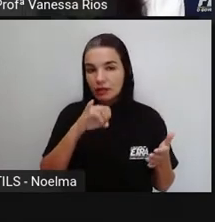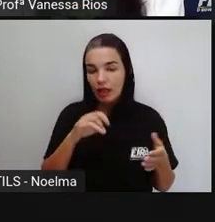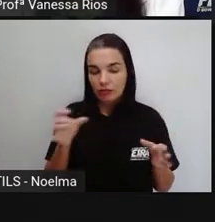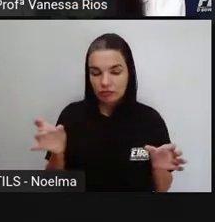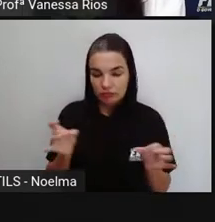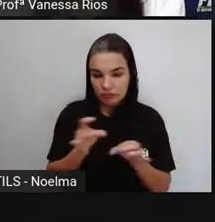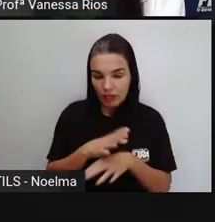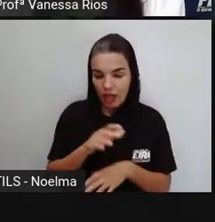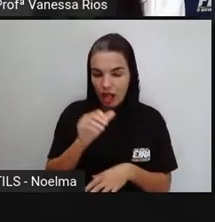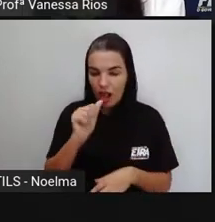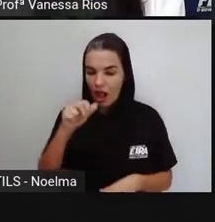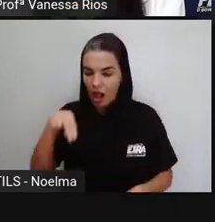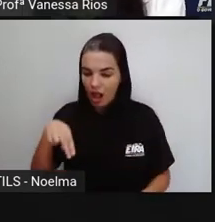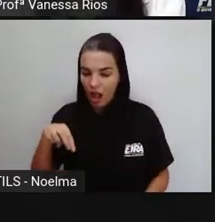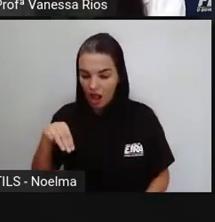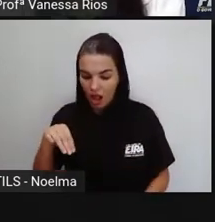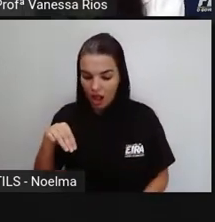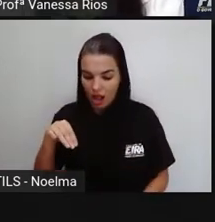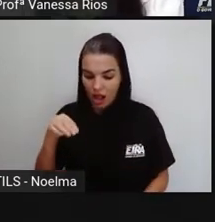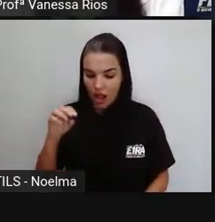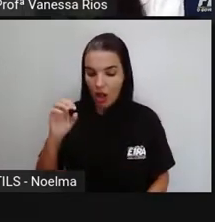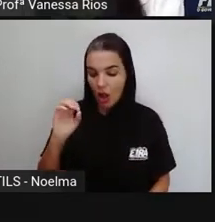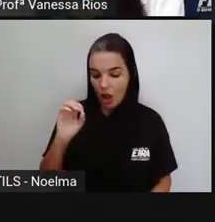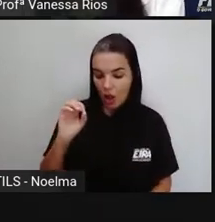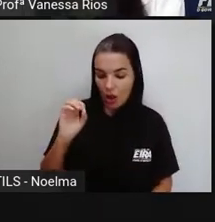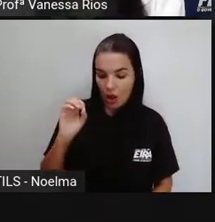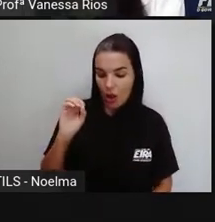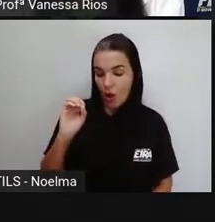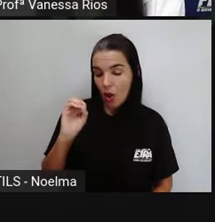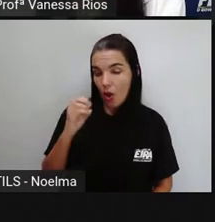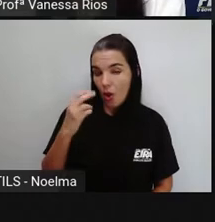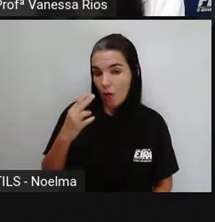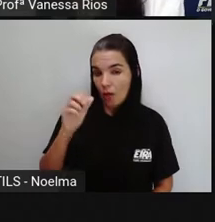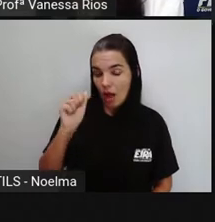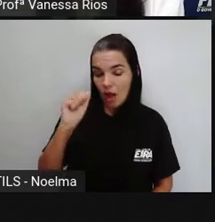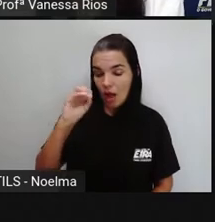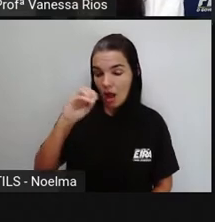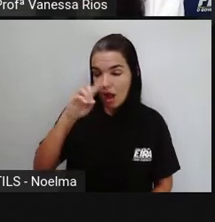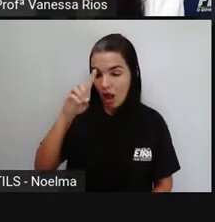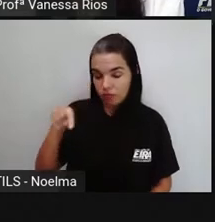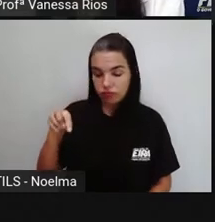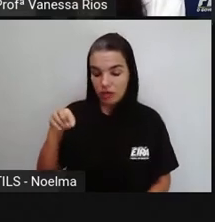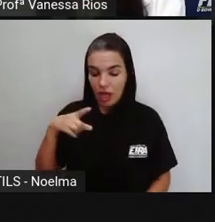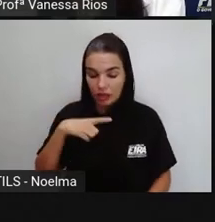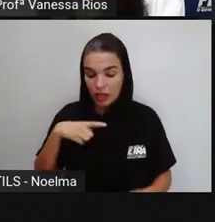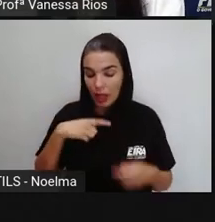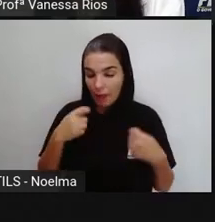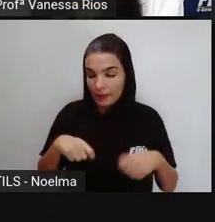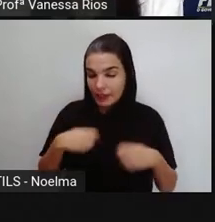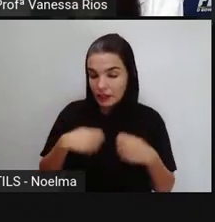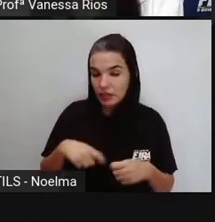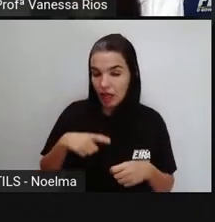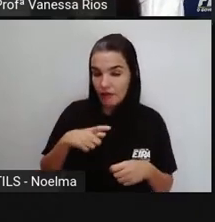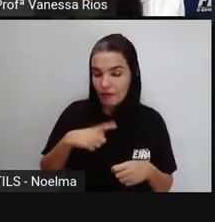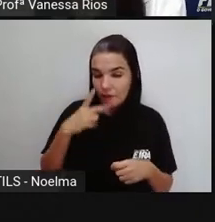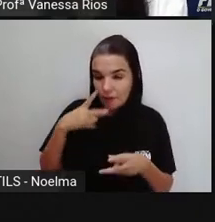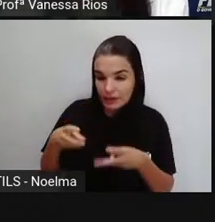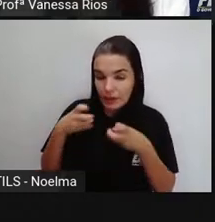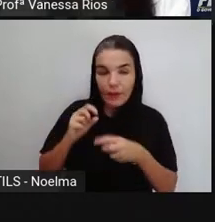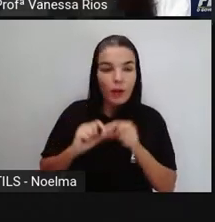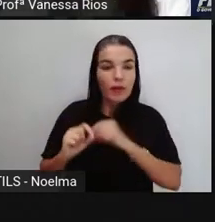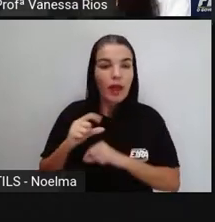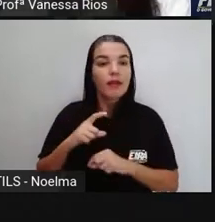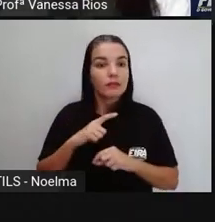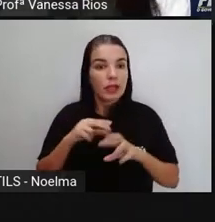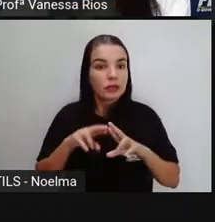E aí é necessário nós termos conhecimento de que existem diferenças, né? Quando os verbos são